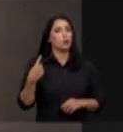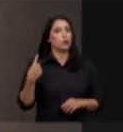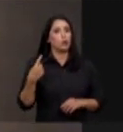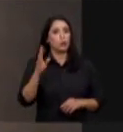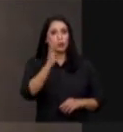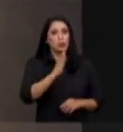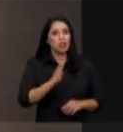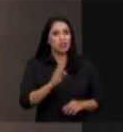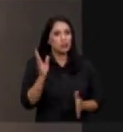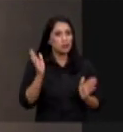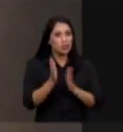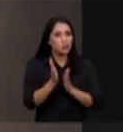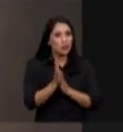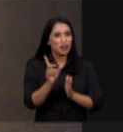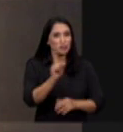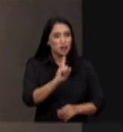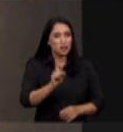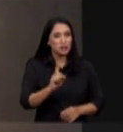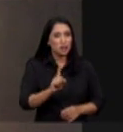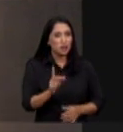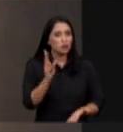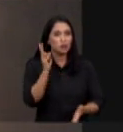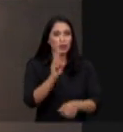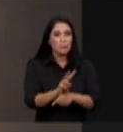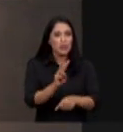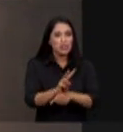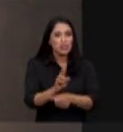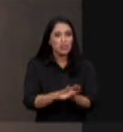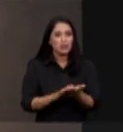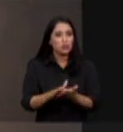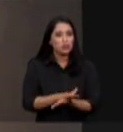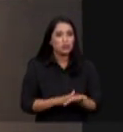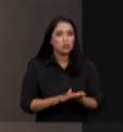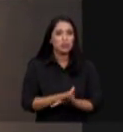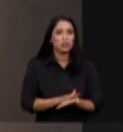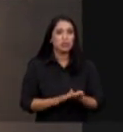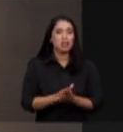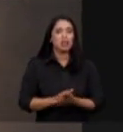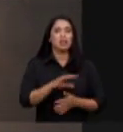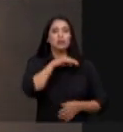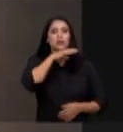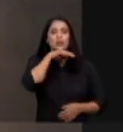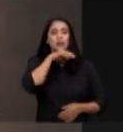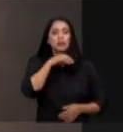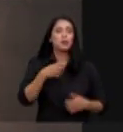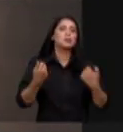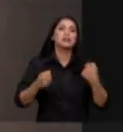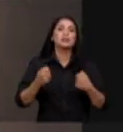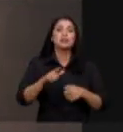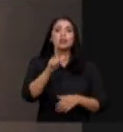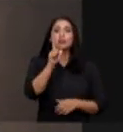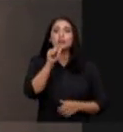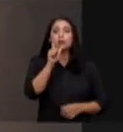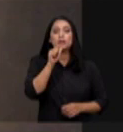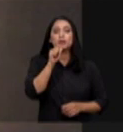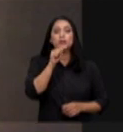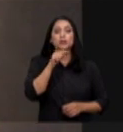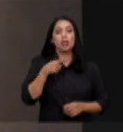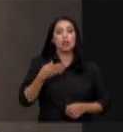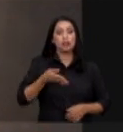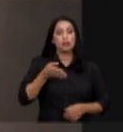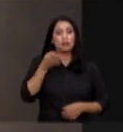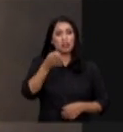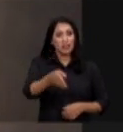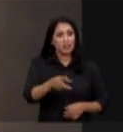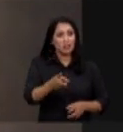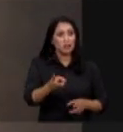ambiental. A vegetação lá está toda destruída pelo fogo, a fauna desesperada por água. Por lá percebemos uma